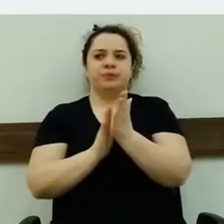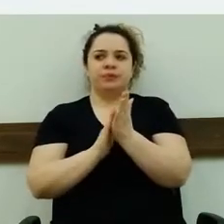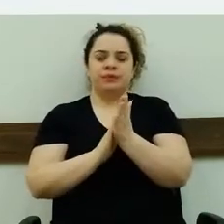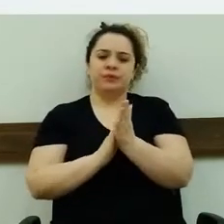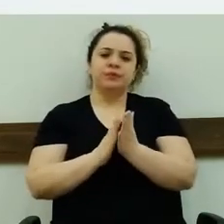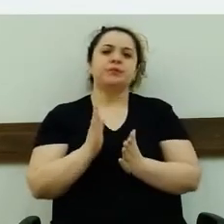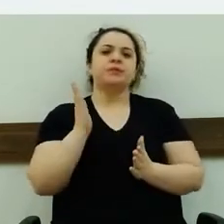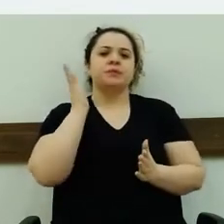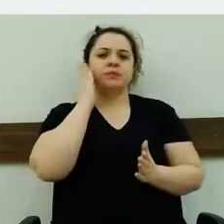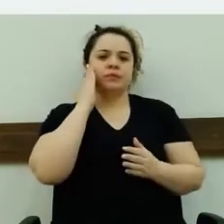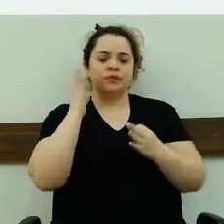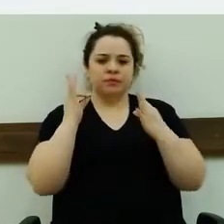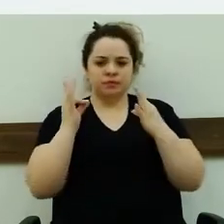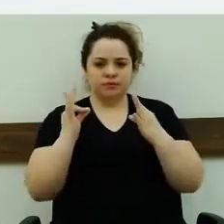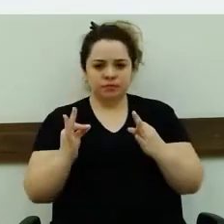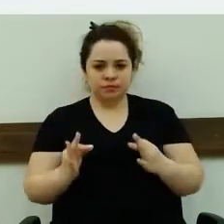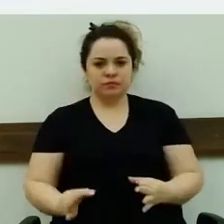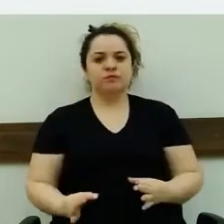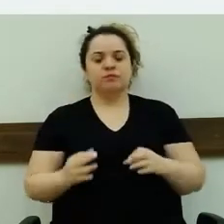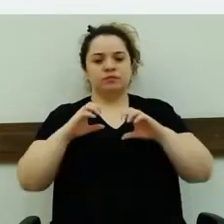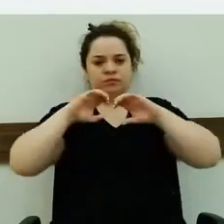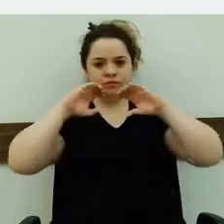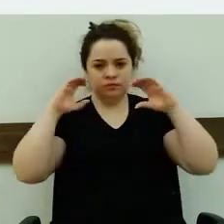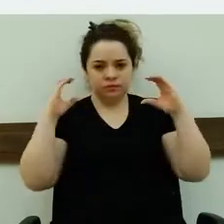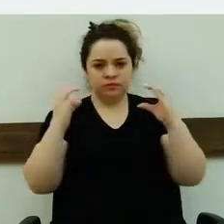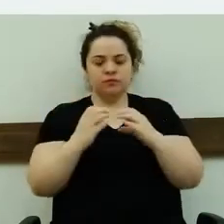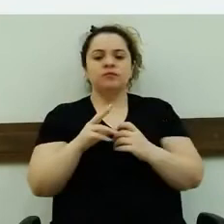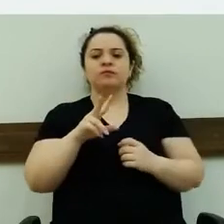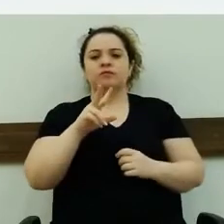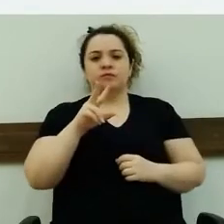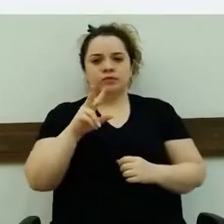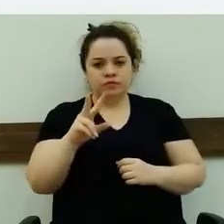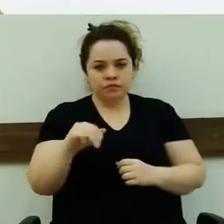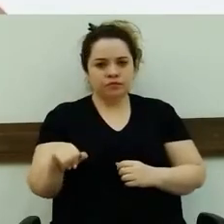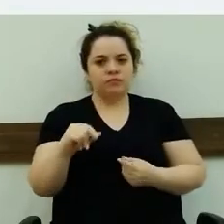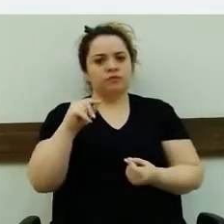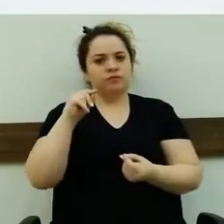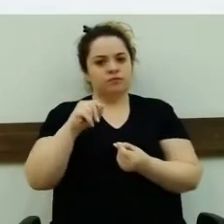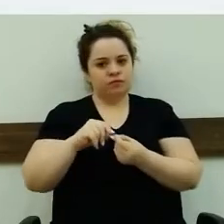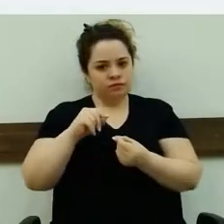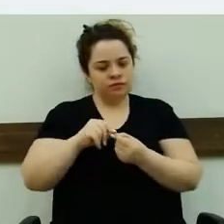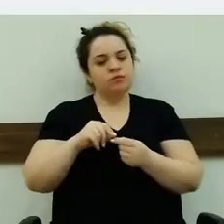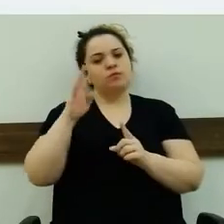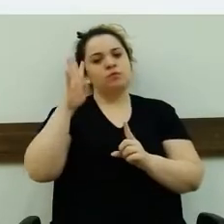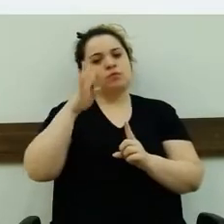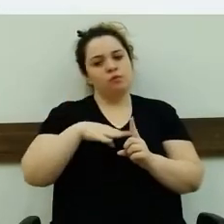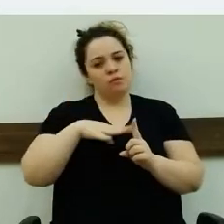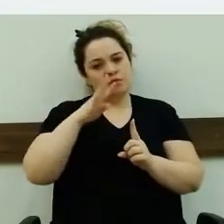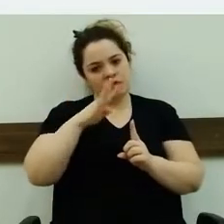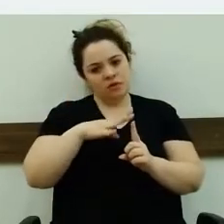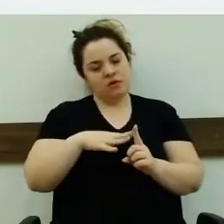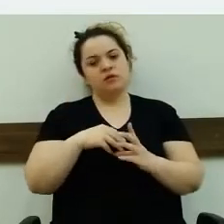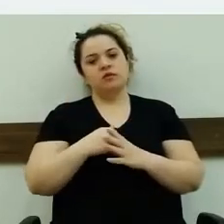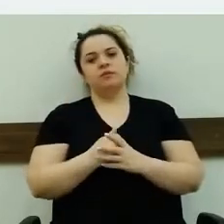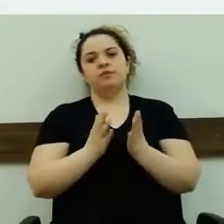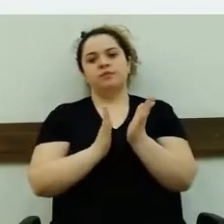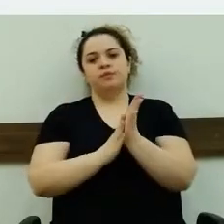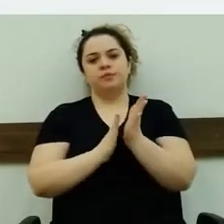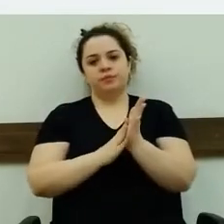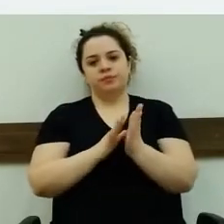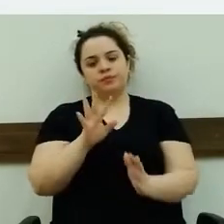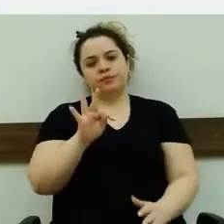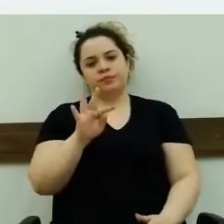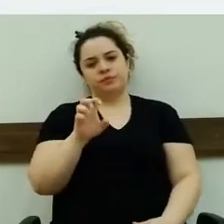essa Casa de Lei não se emitirá, não se curvará ao fazer essa homenagem. Parabéns, Tereza, por essa